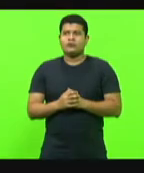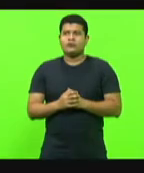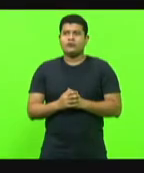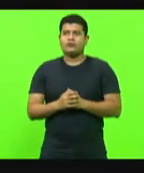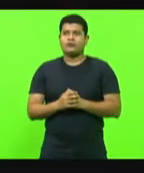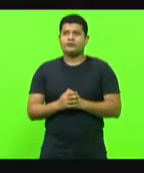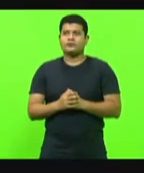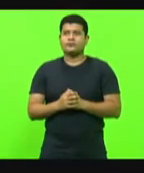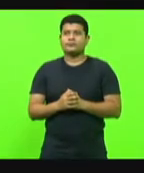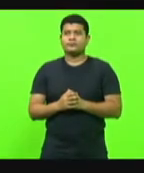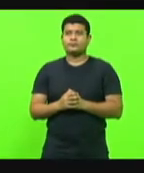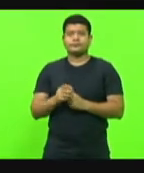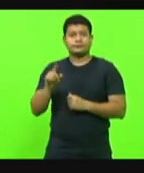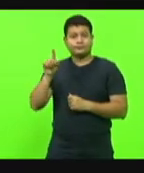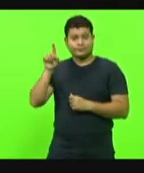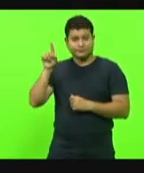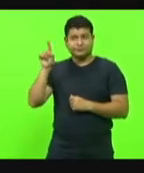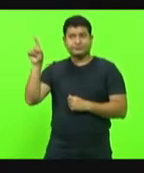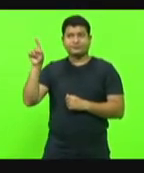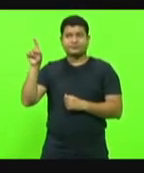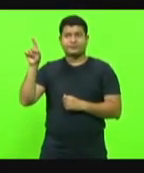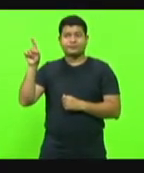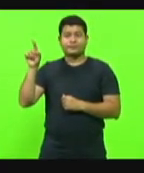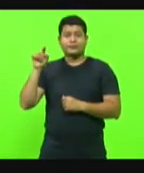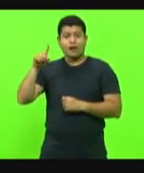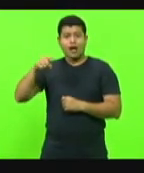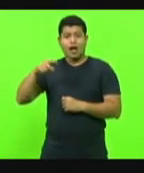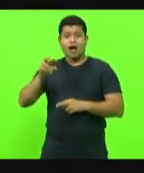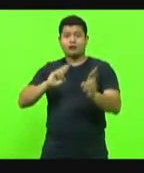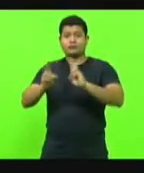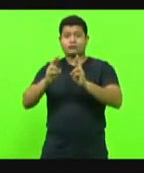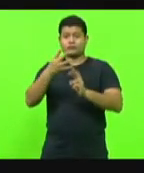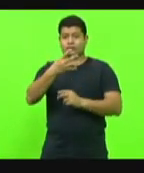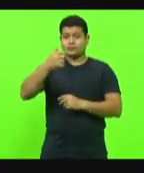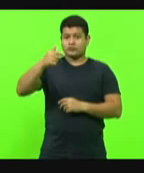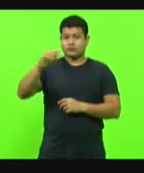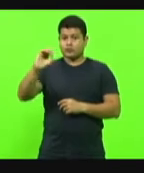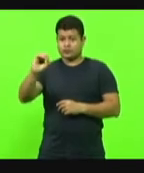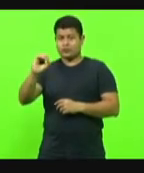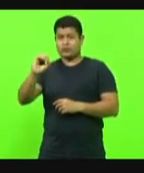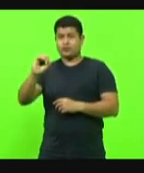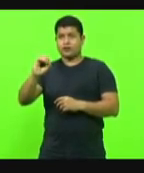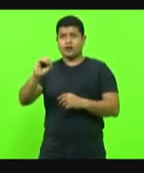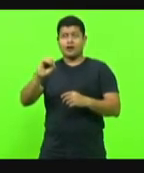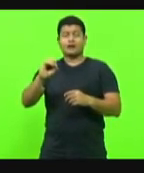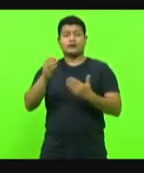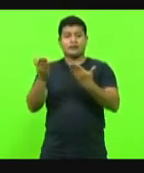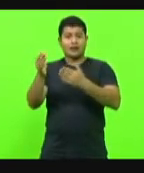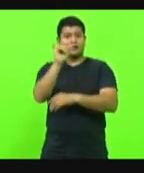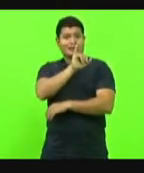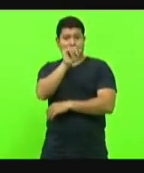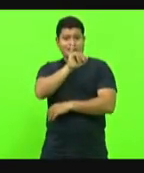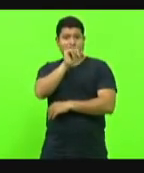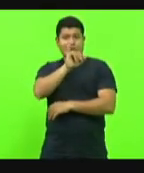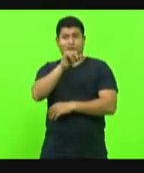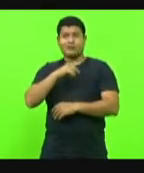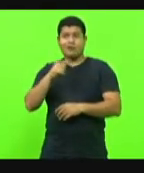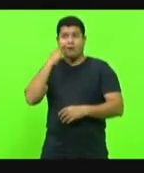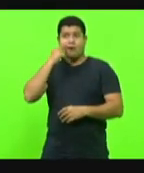Essa é a BR-470 do Alto Vale. Olha os buracos.